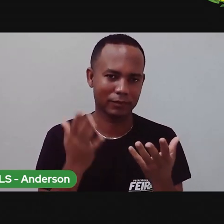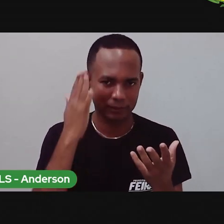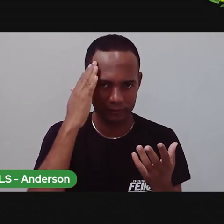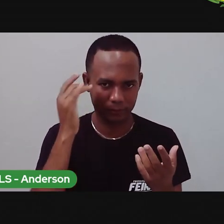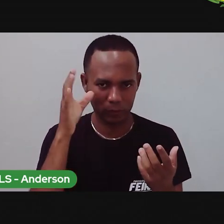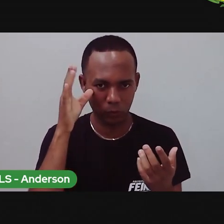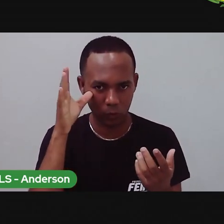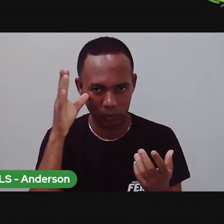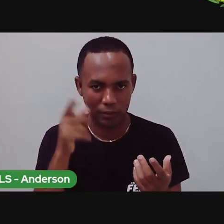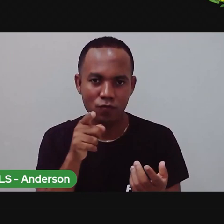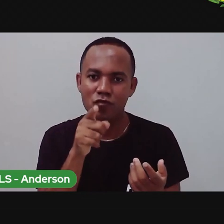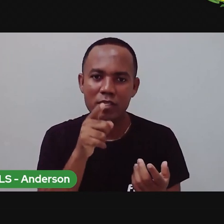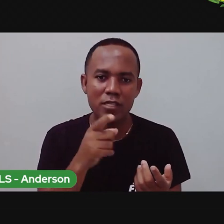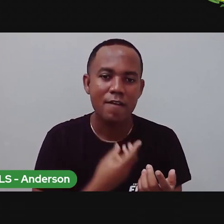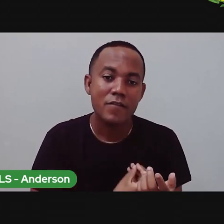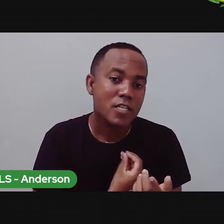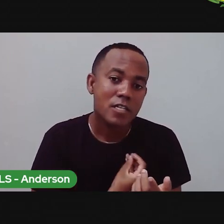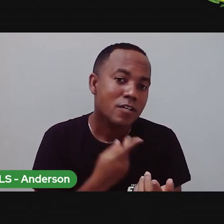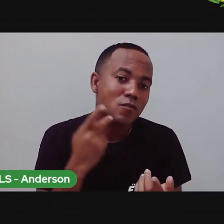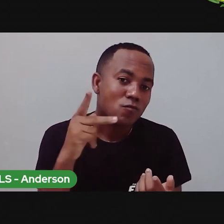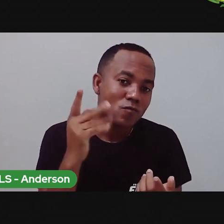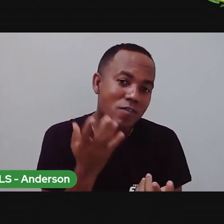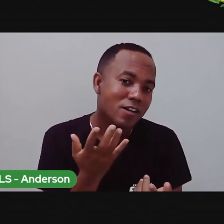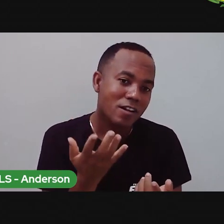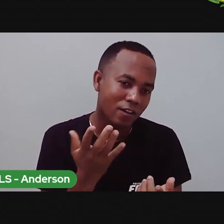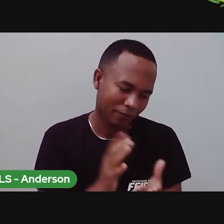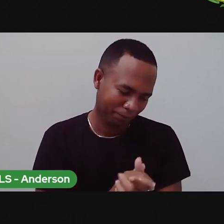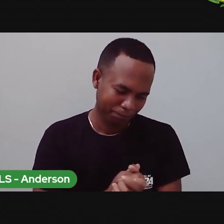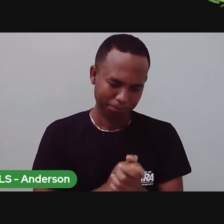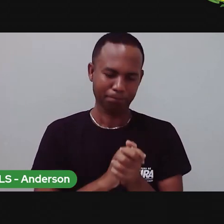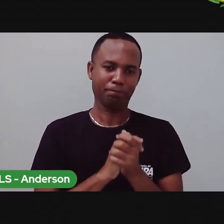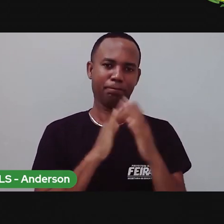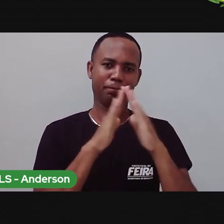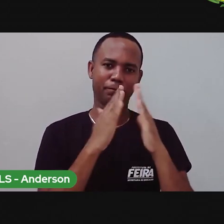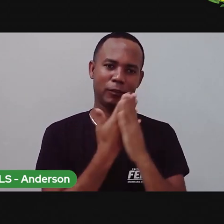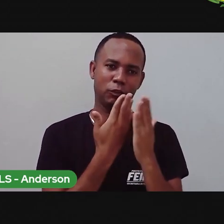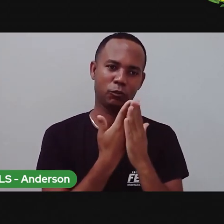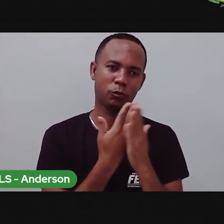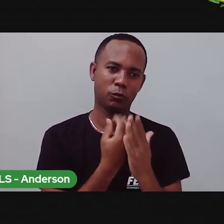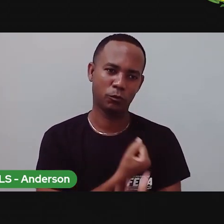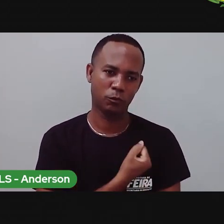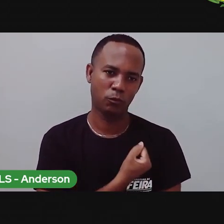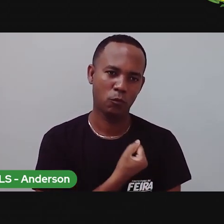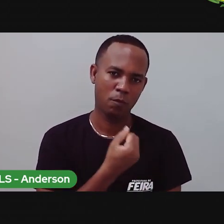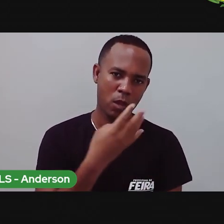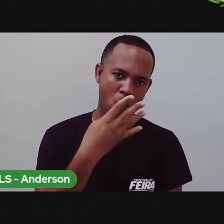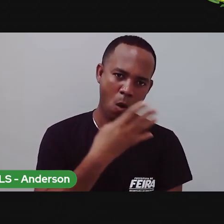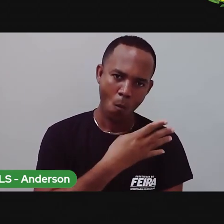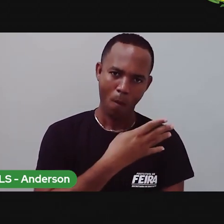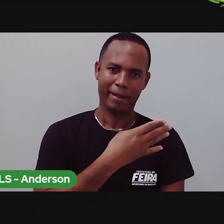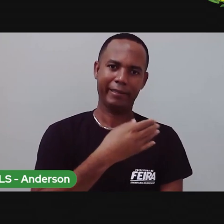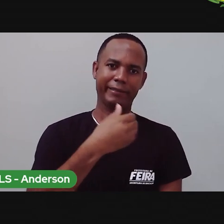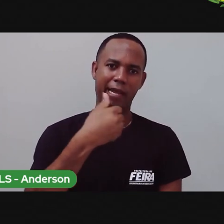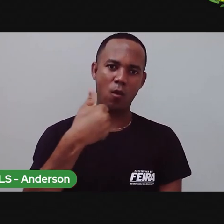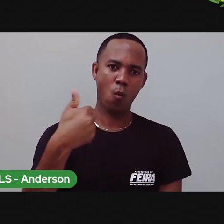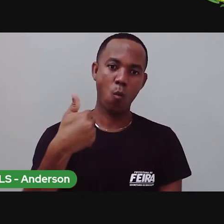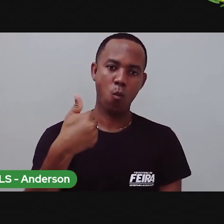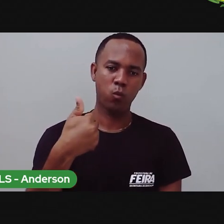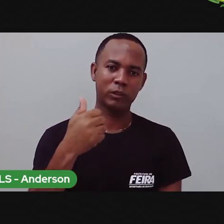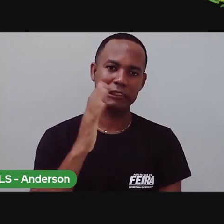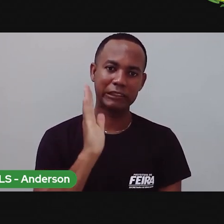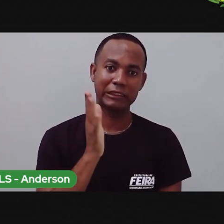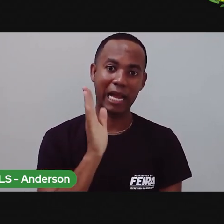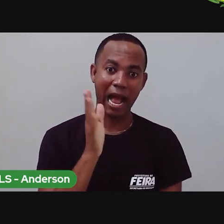Eu quero saber como vocês estão. Vamos lá para a nossa aula de número 41, gente. Parece que foi